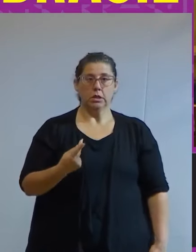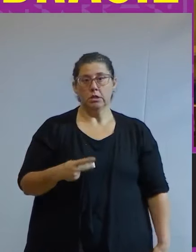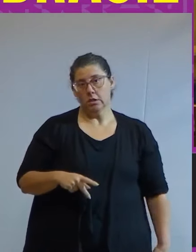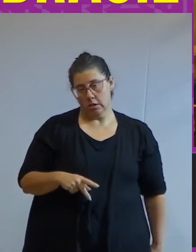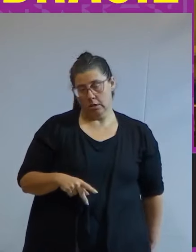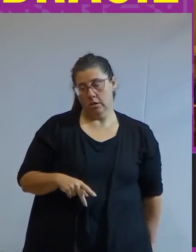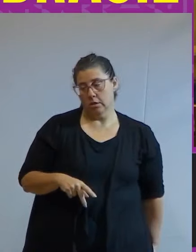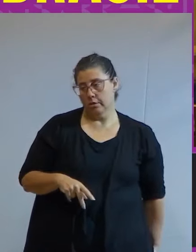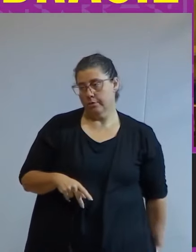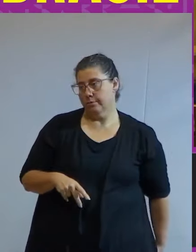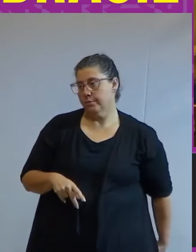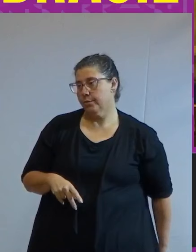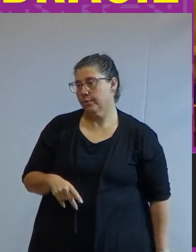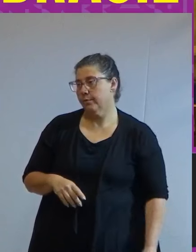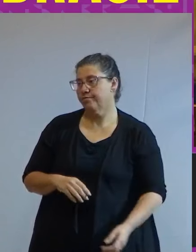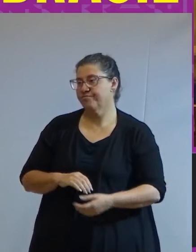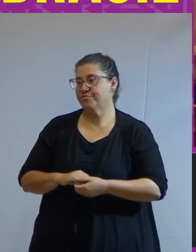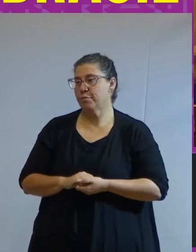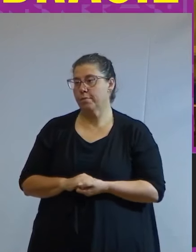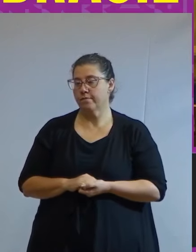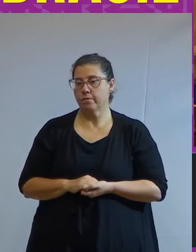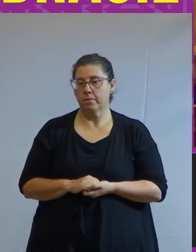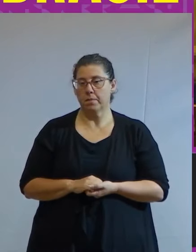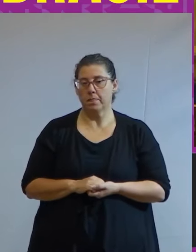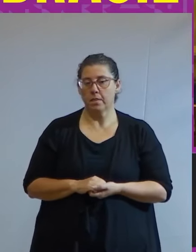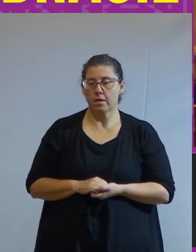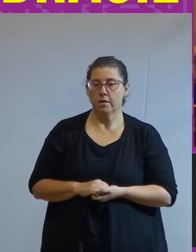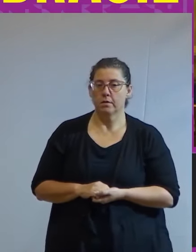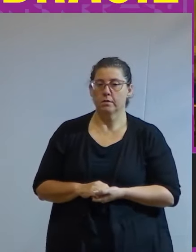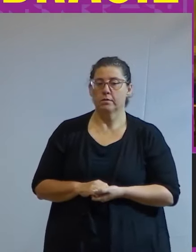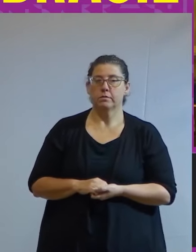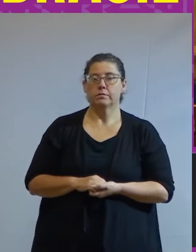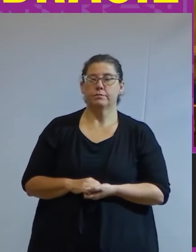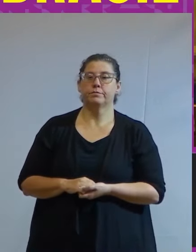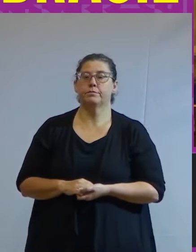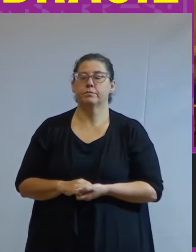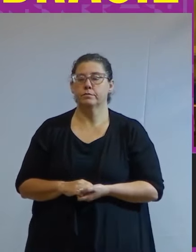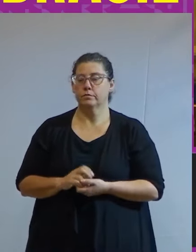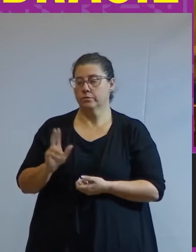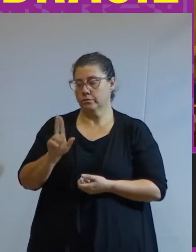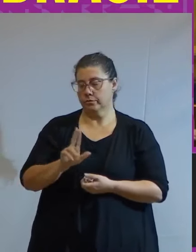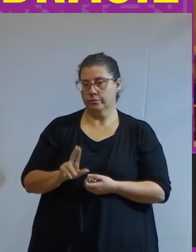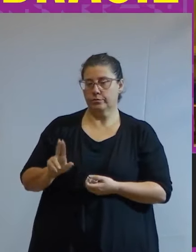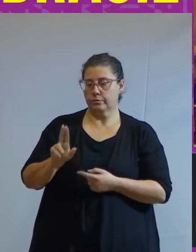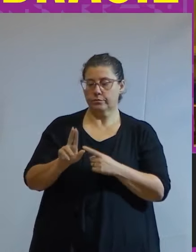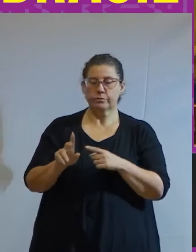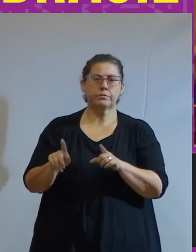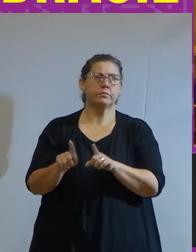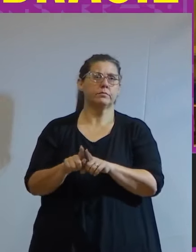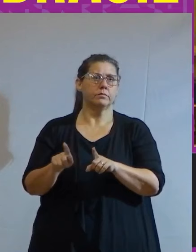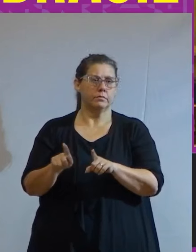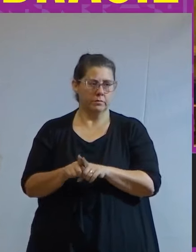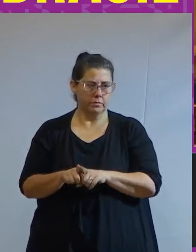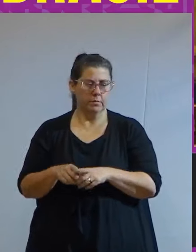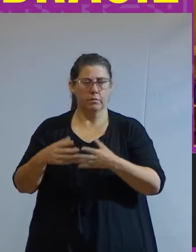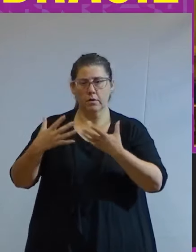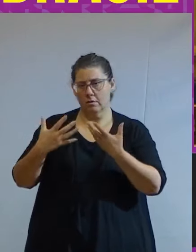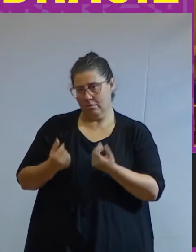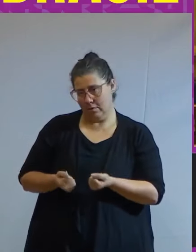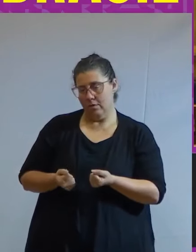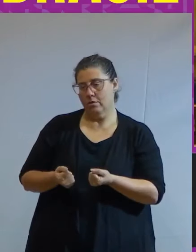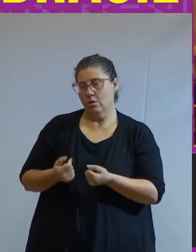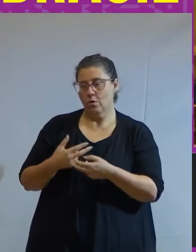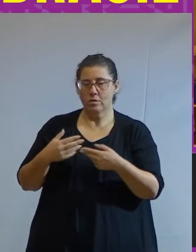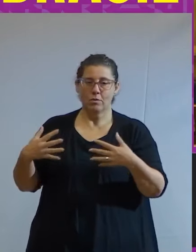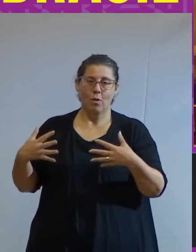situação da USP a universidade também ela está submetida a forças muito complexas